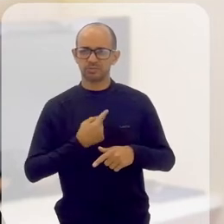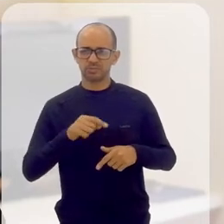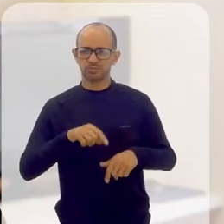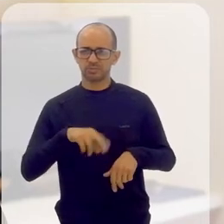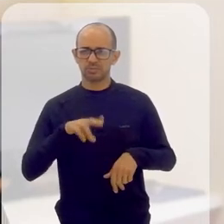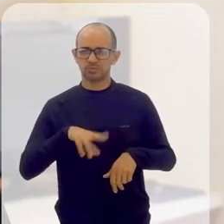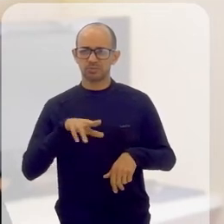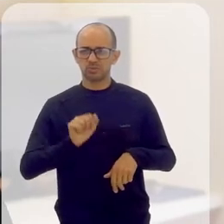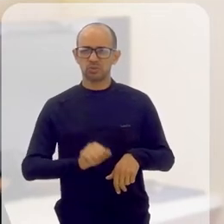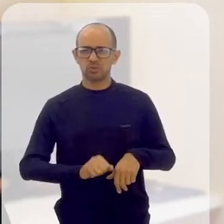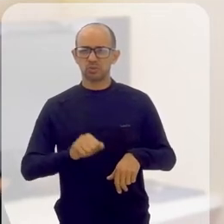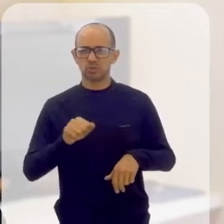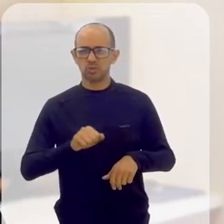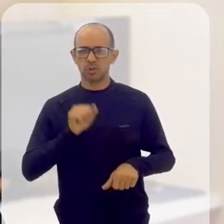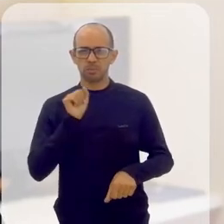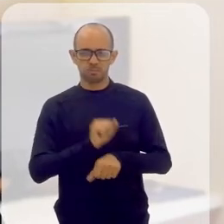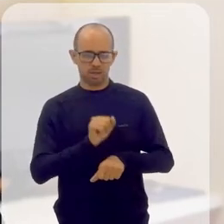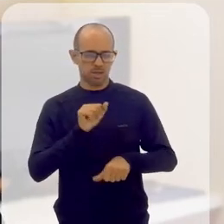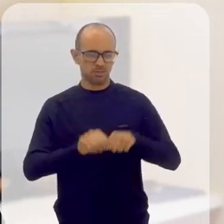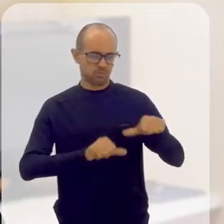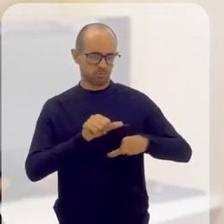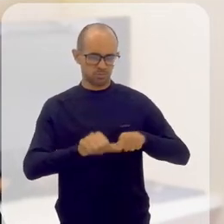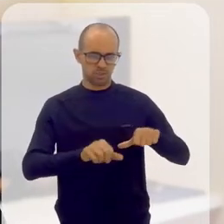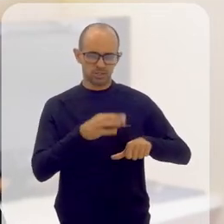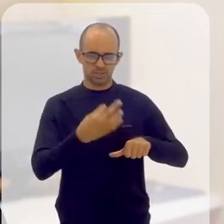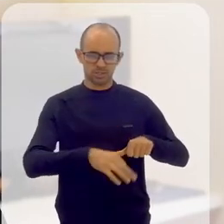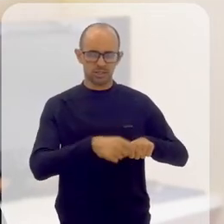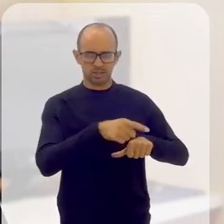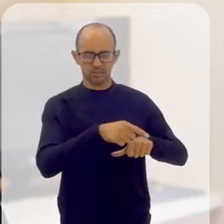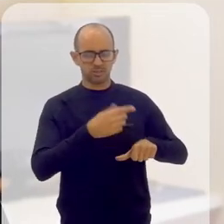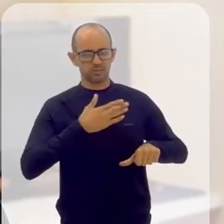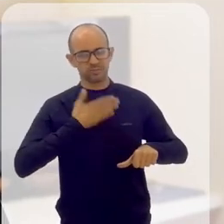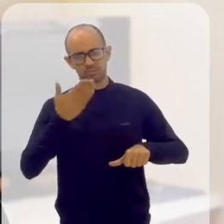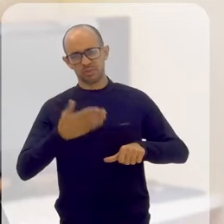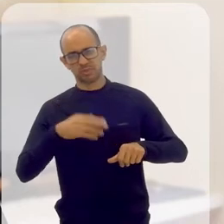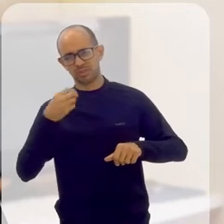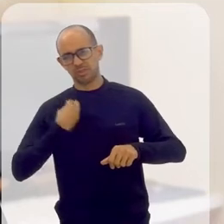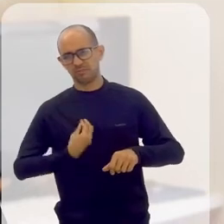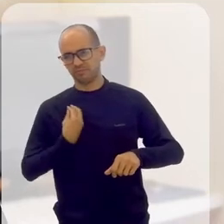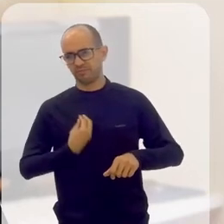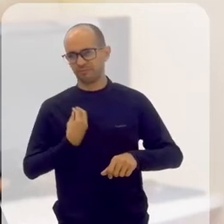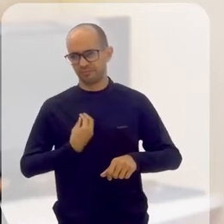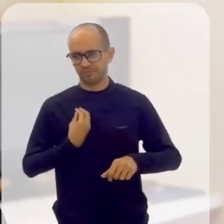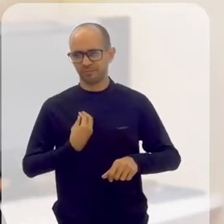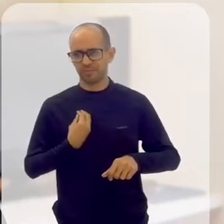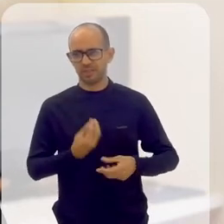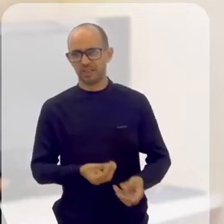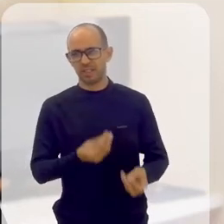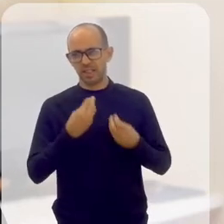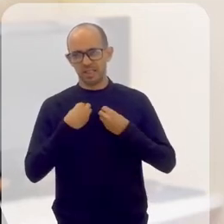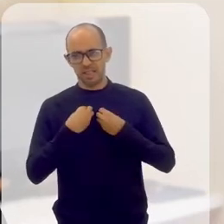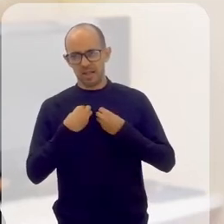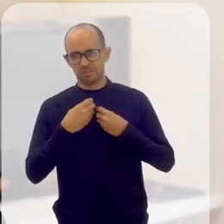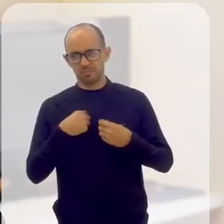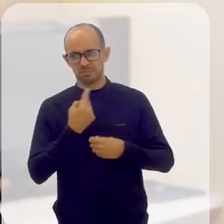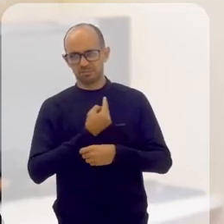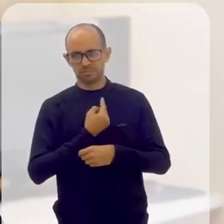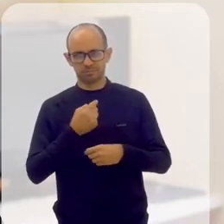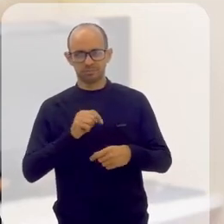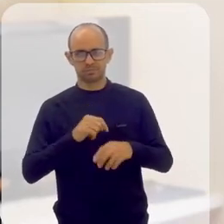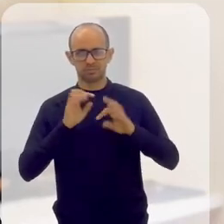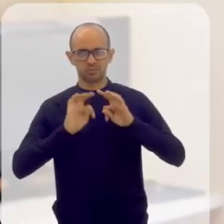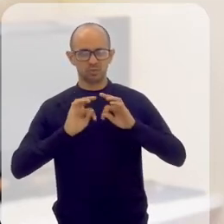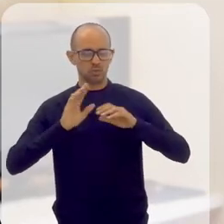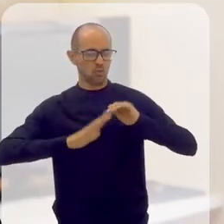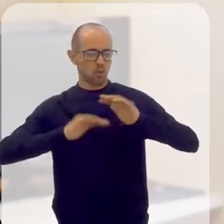gente nunca deixa de mudar, né? Isso que eu acho mais lindo, as surpresas da vida que ela traz para nós em